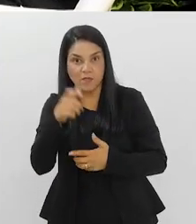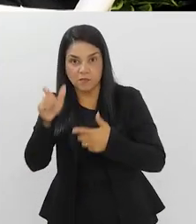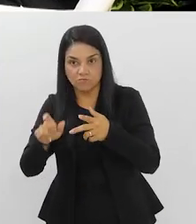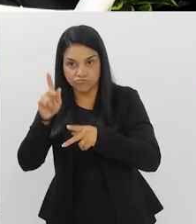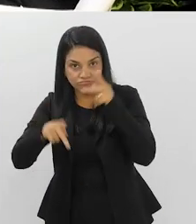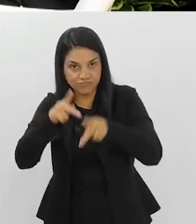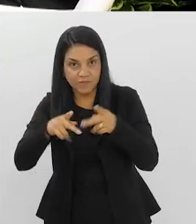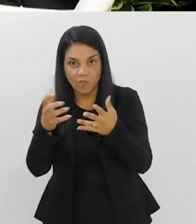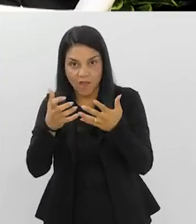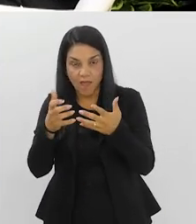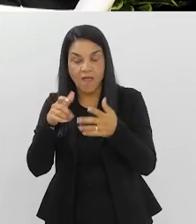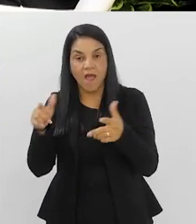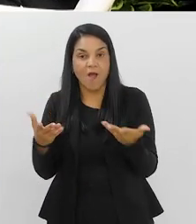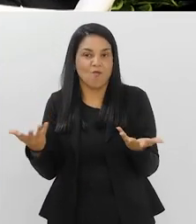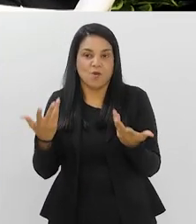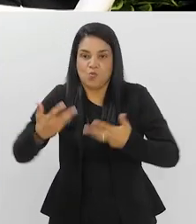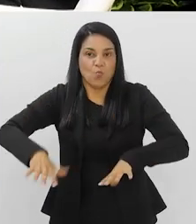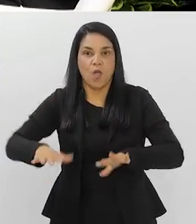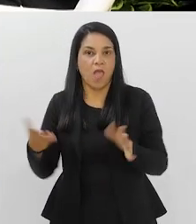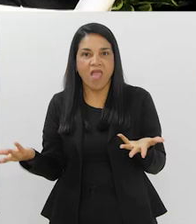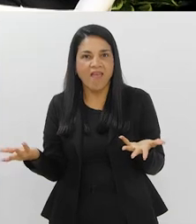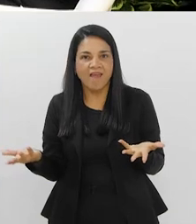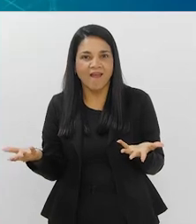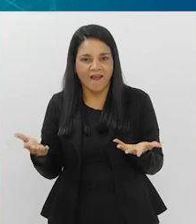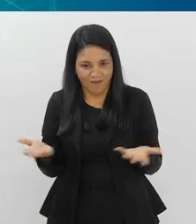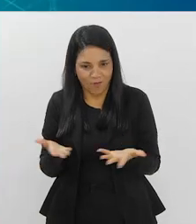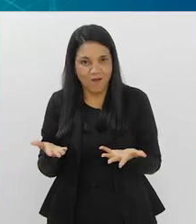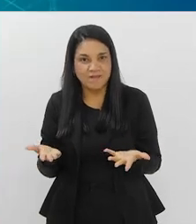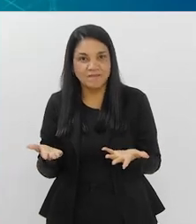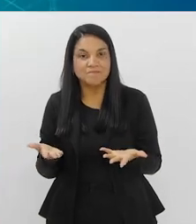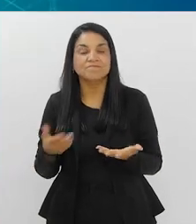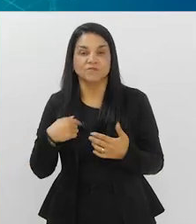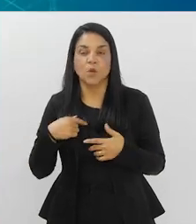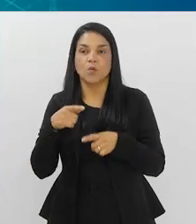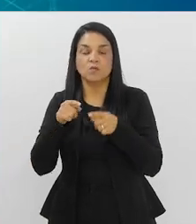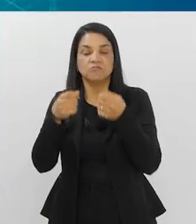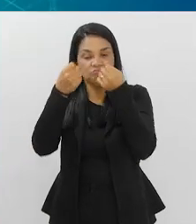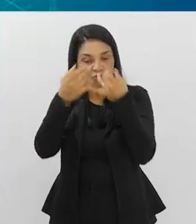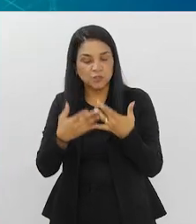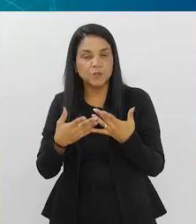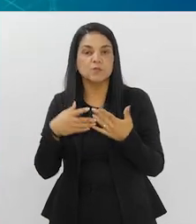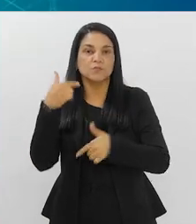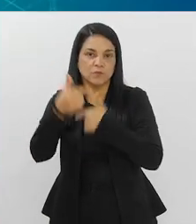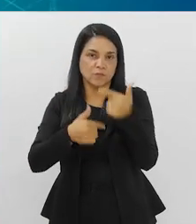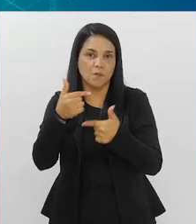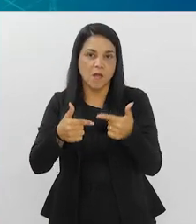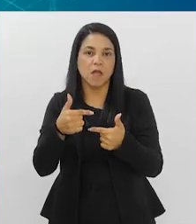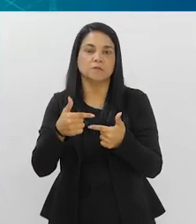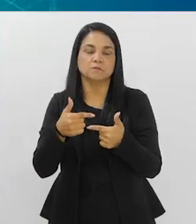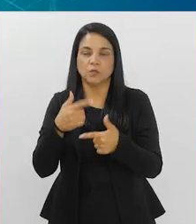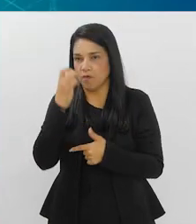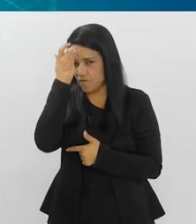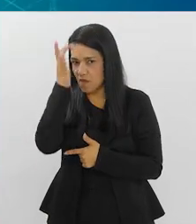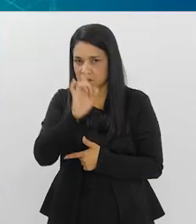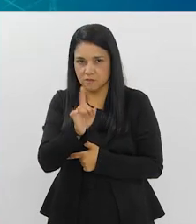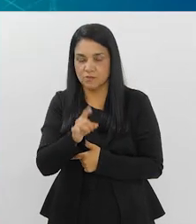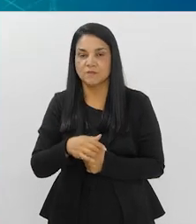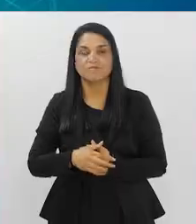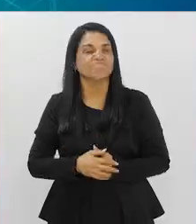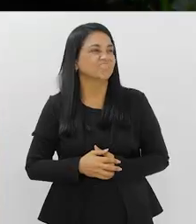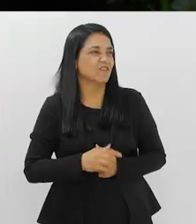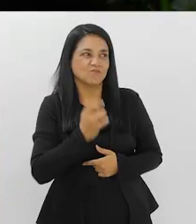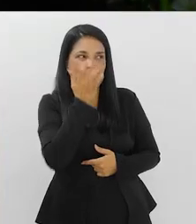quis. Então, é isso que a gente viu, vacina sempre assim. Então, essa é minha contribuição que a gente tem feito no nosso trabalho, mas não é fácil.